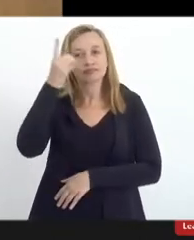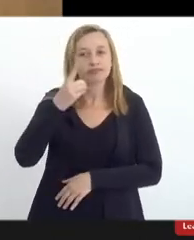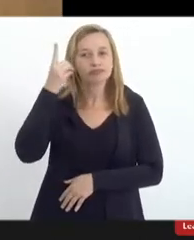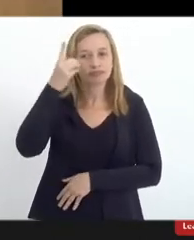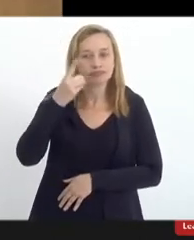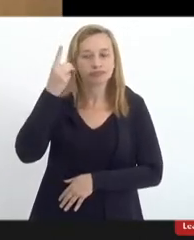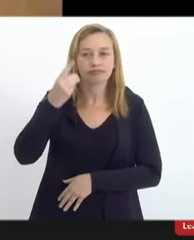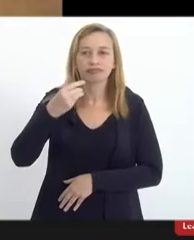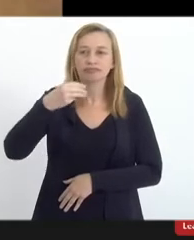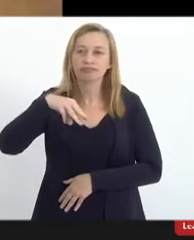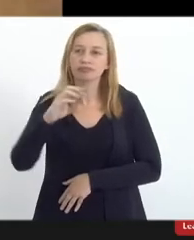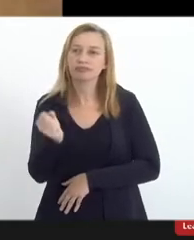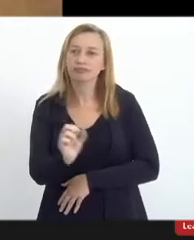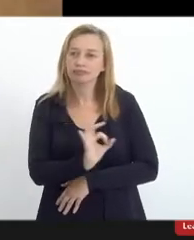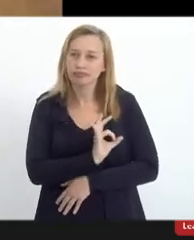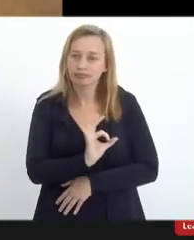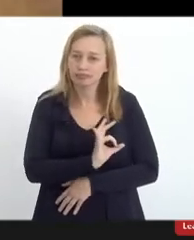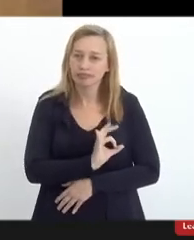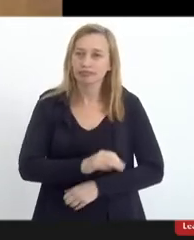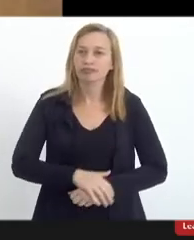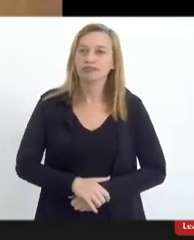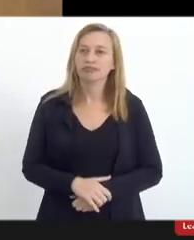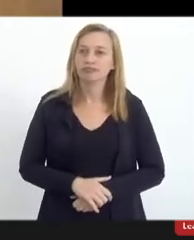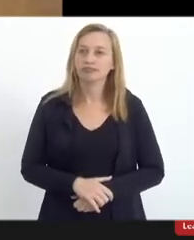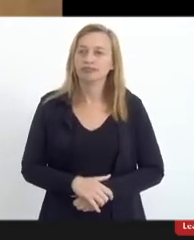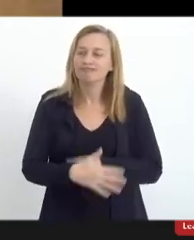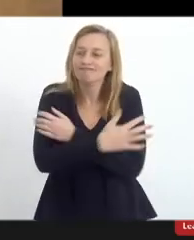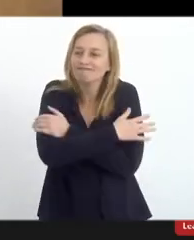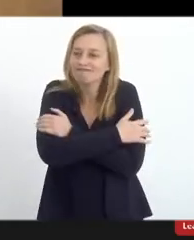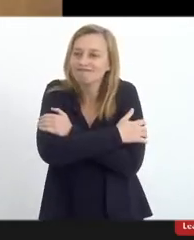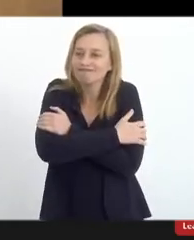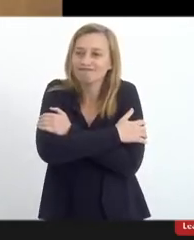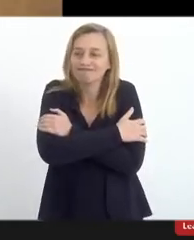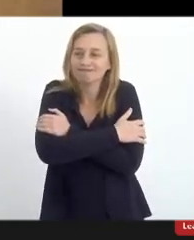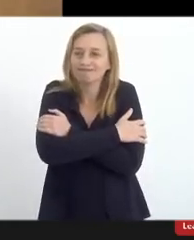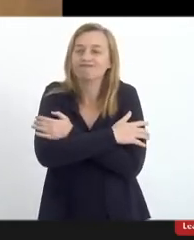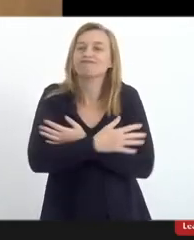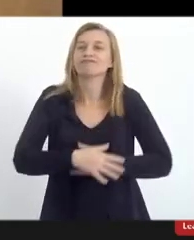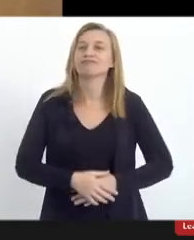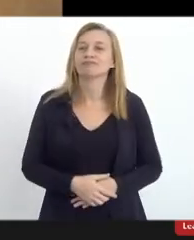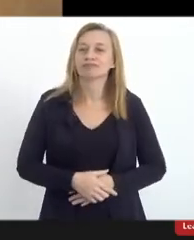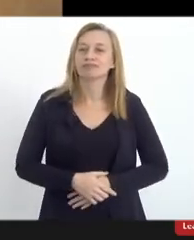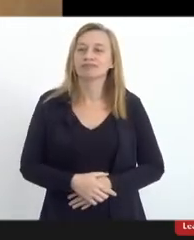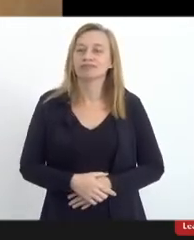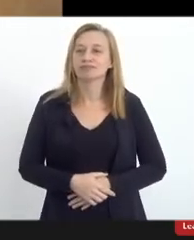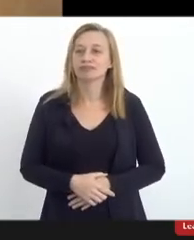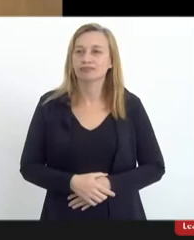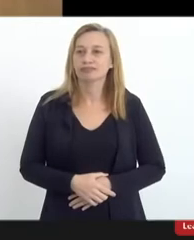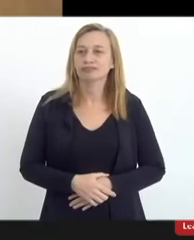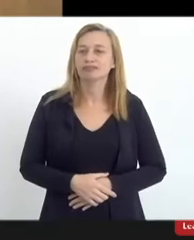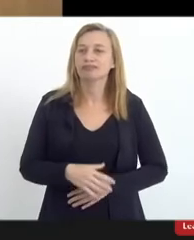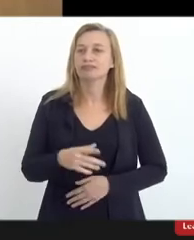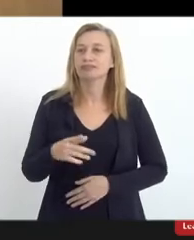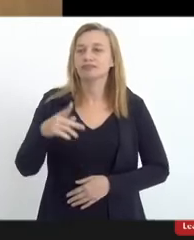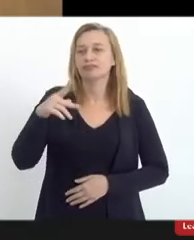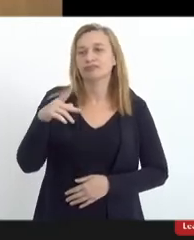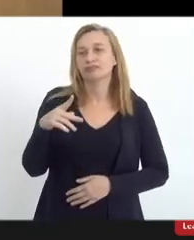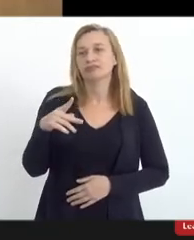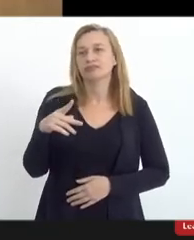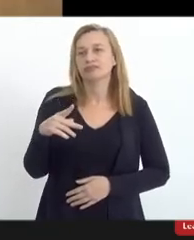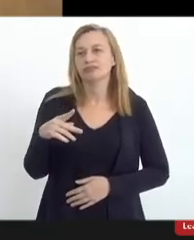Rocha, minhas considerações. Um abraço fraterno que trago a senhora de sua eminência, cardeal do Orani.